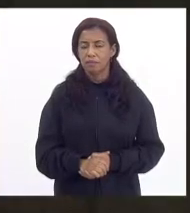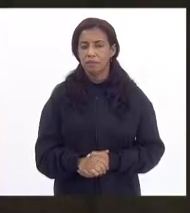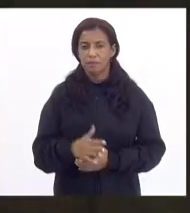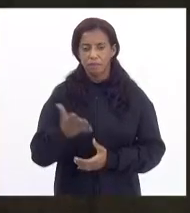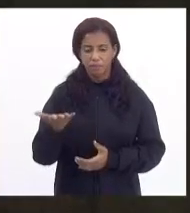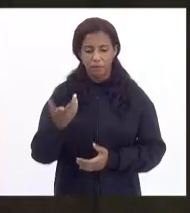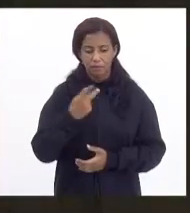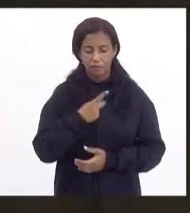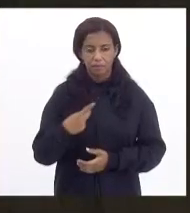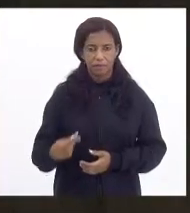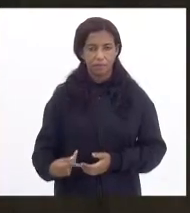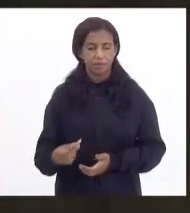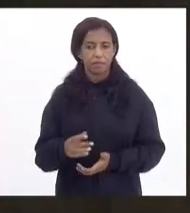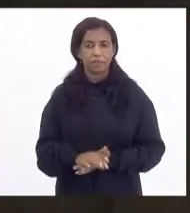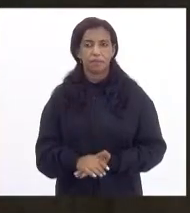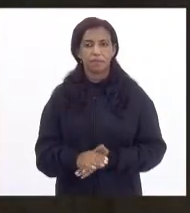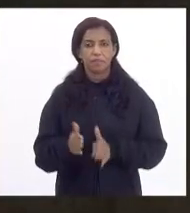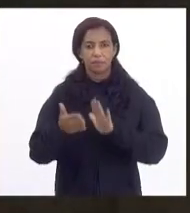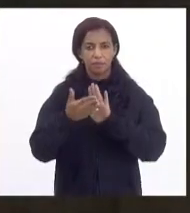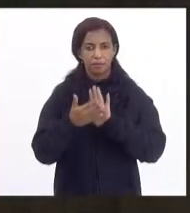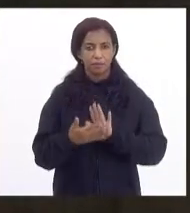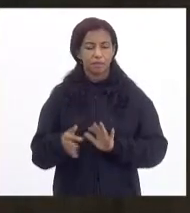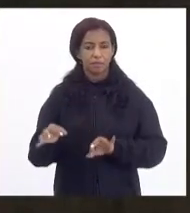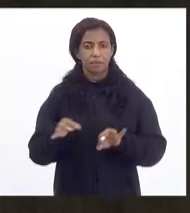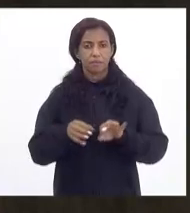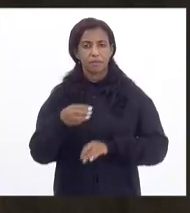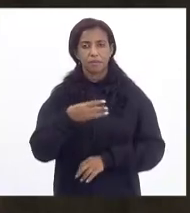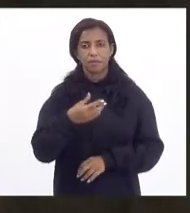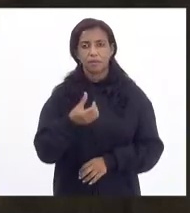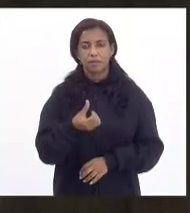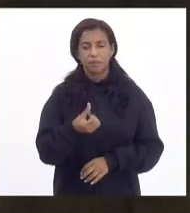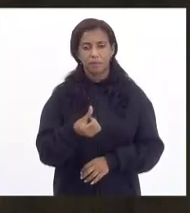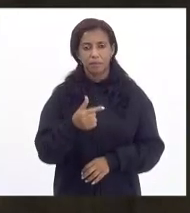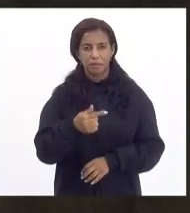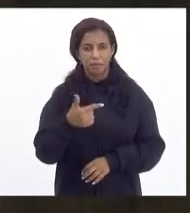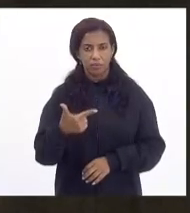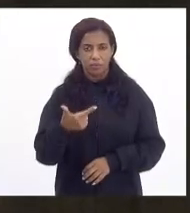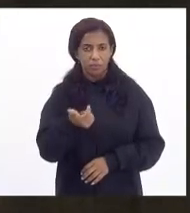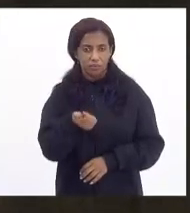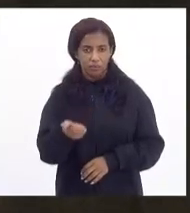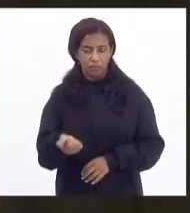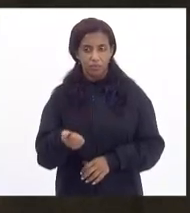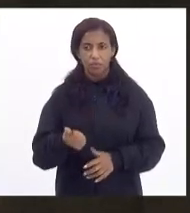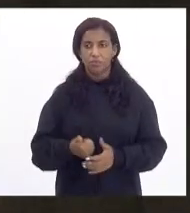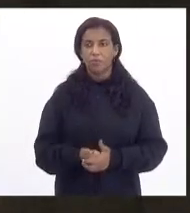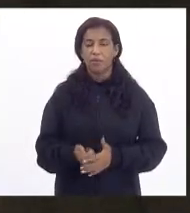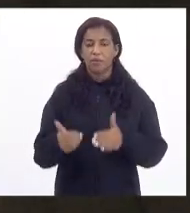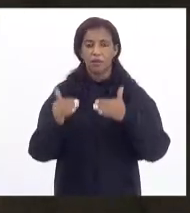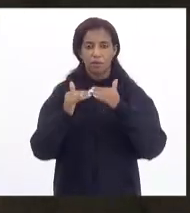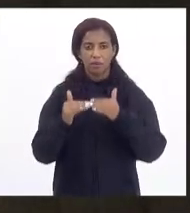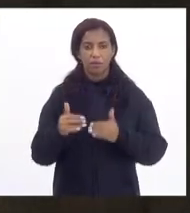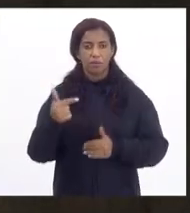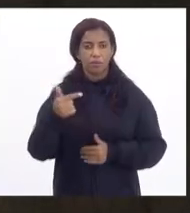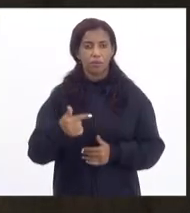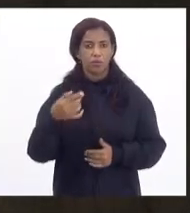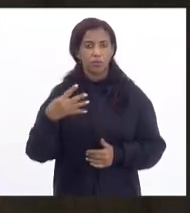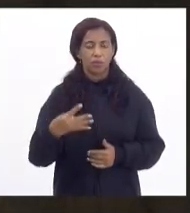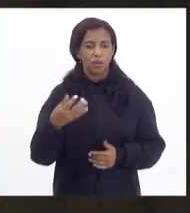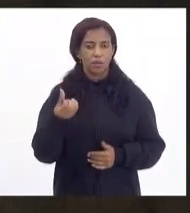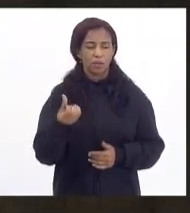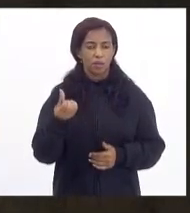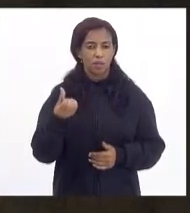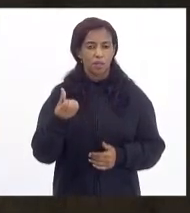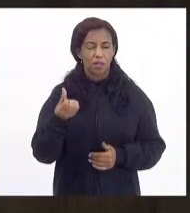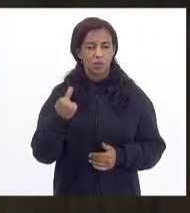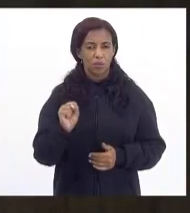Senhora Presidente, Parecer ao Projeto 3672-2021 Favorável às emendas 2, 4, 5, 6,